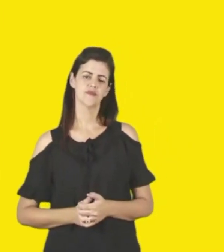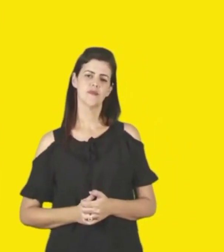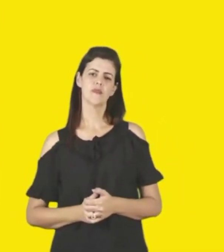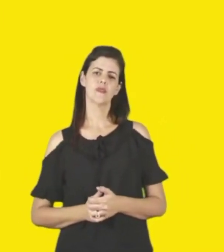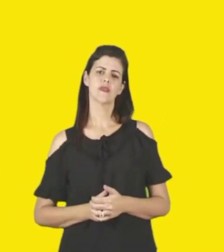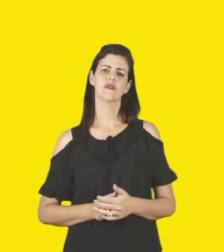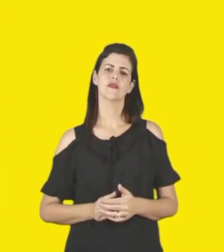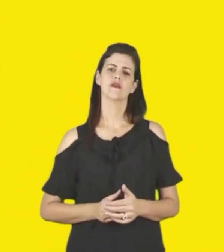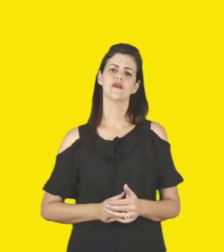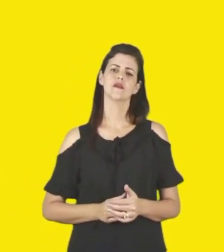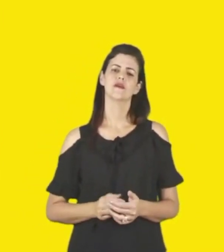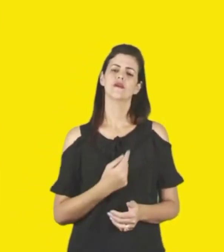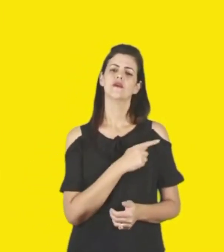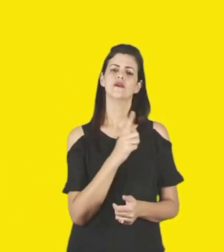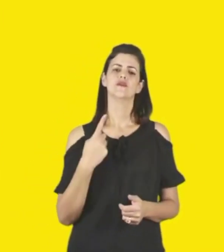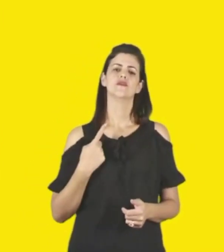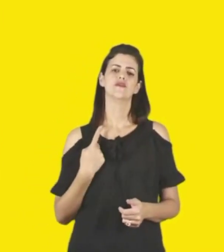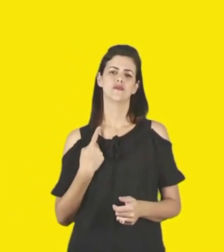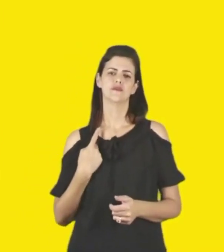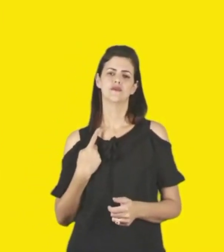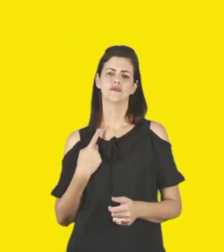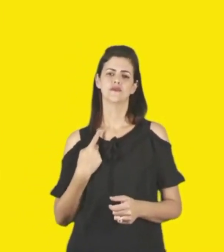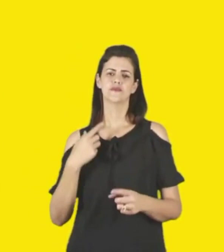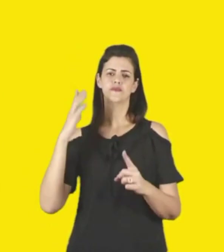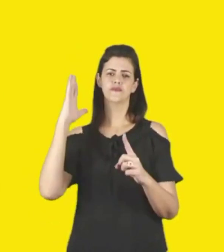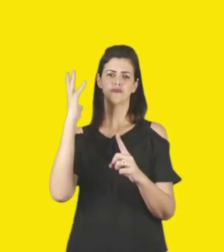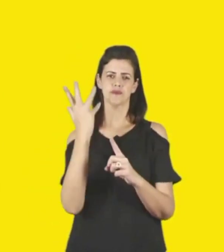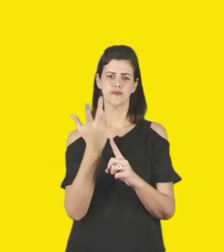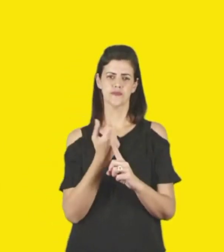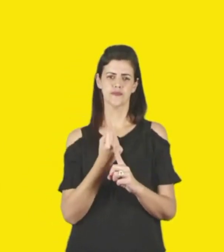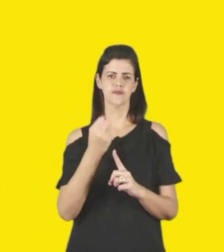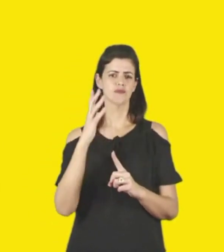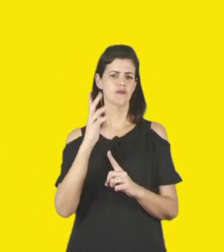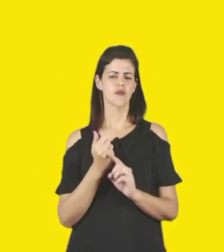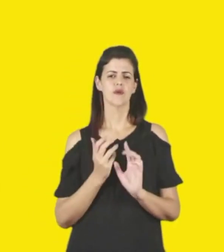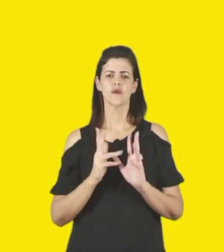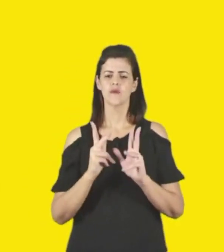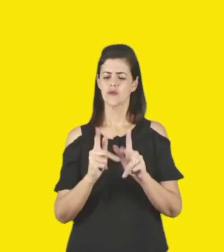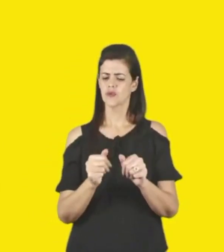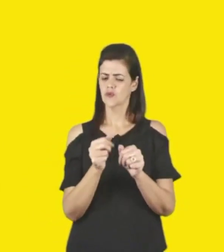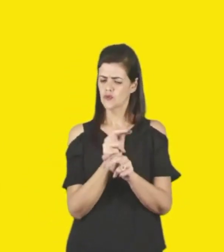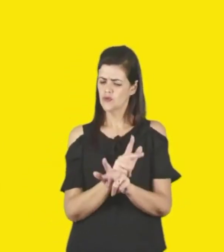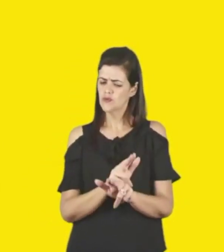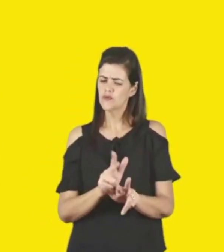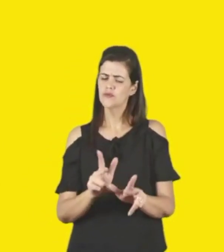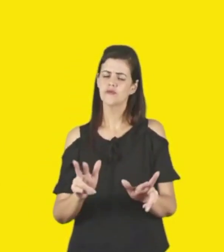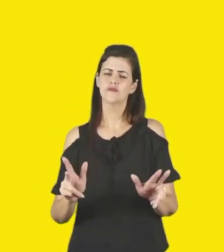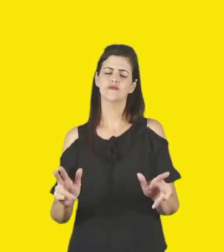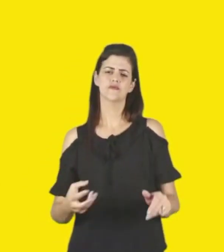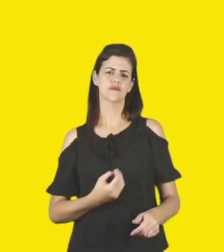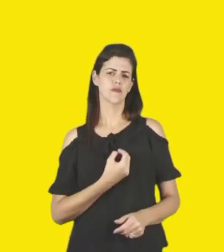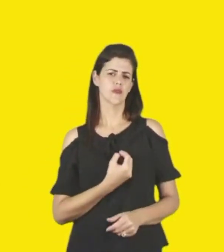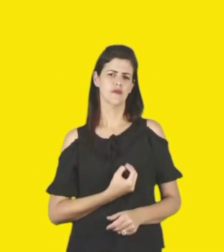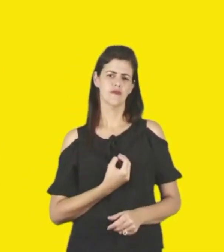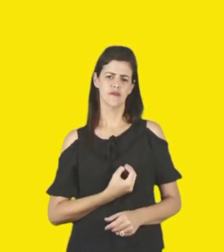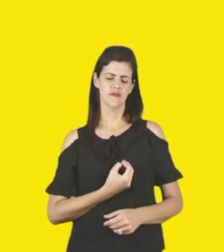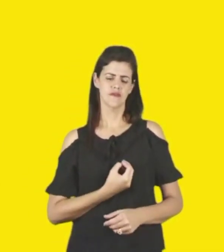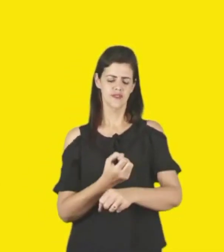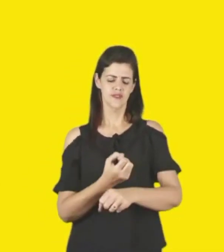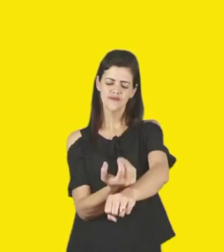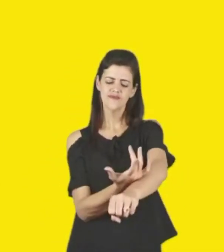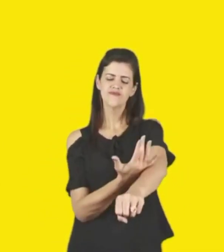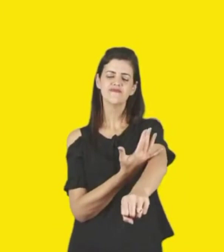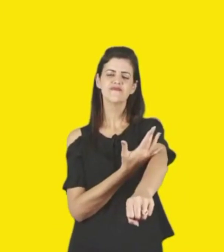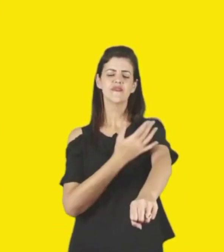linguagens artísticas para expandir subjetividades por meio das vivências que aprofundam sensações, reflexões,